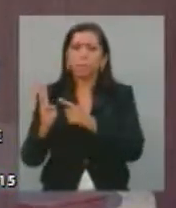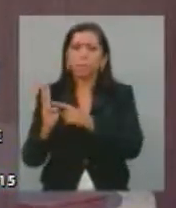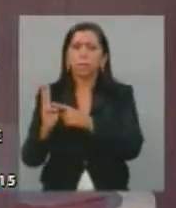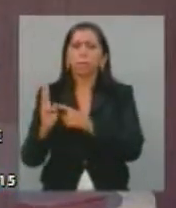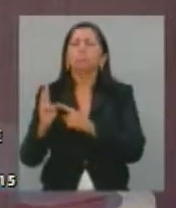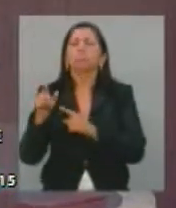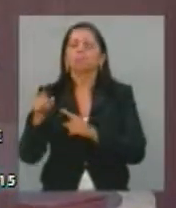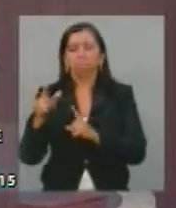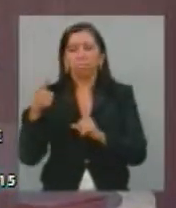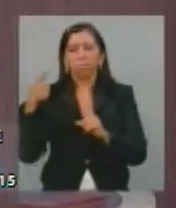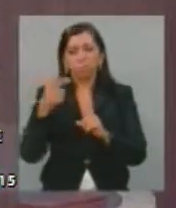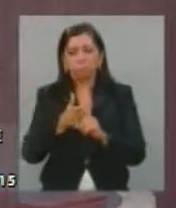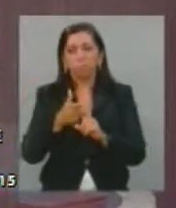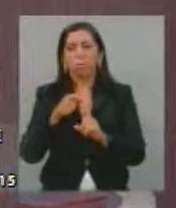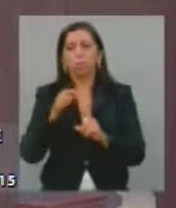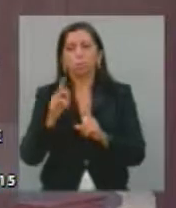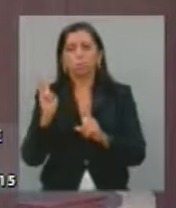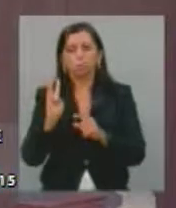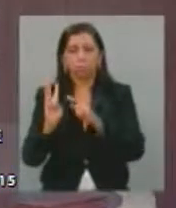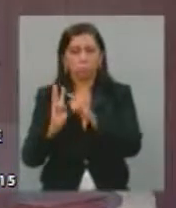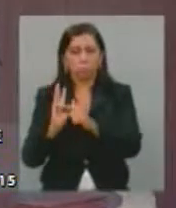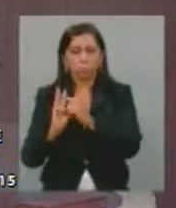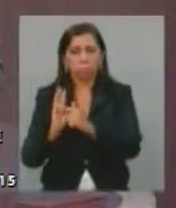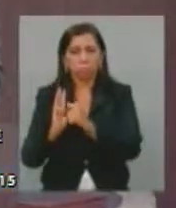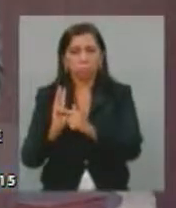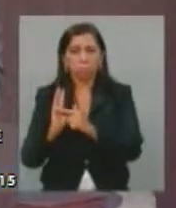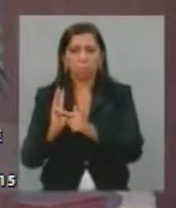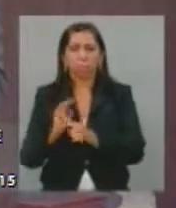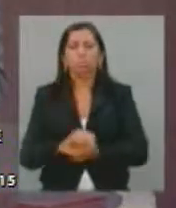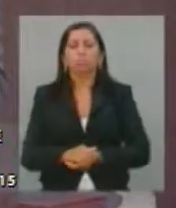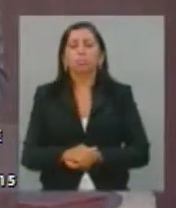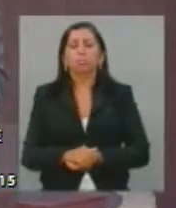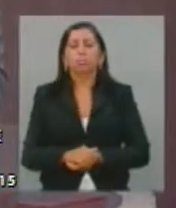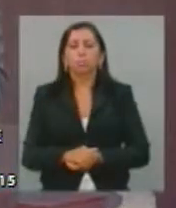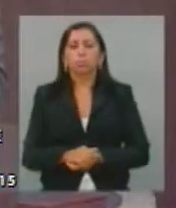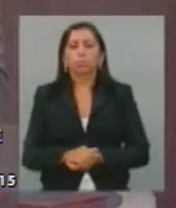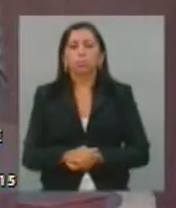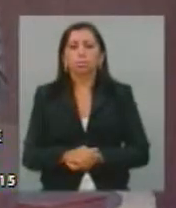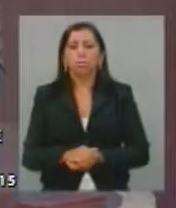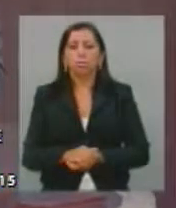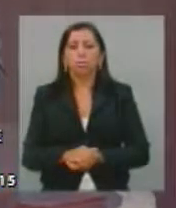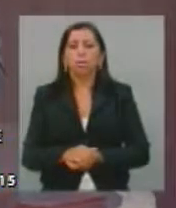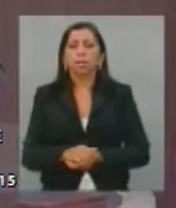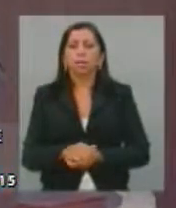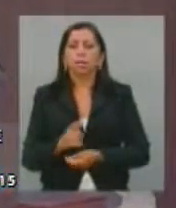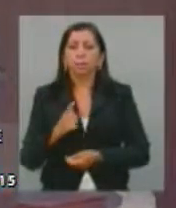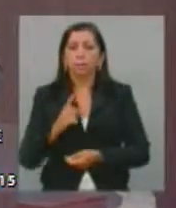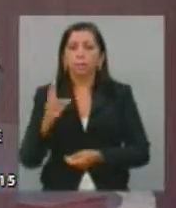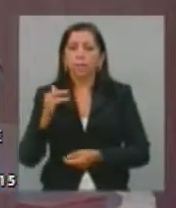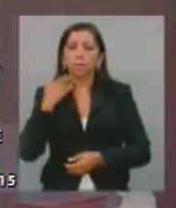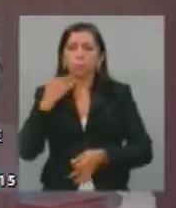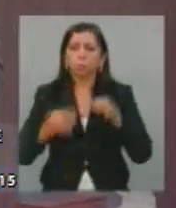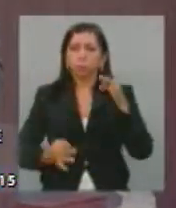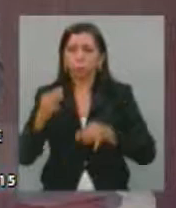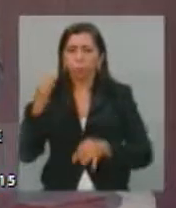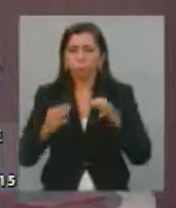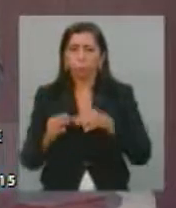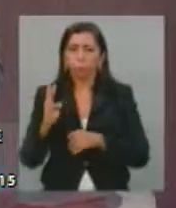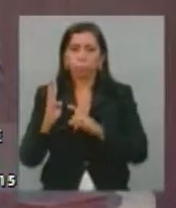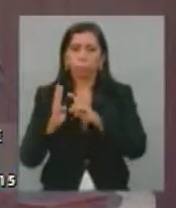homicídio doloso, já não aguardo da pronúncia. Portanto, vão enfrentar o tribunal do júri.